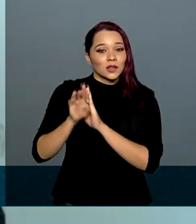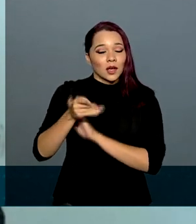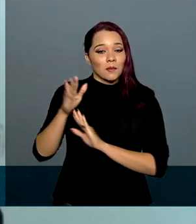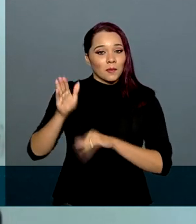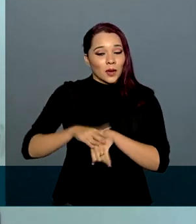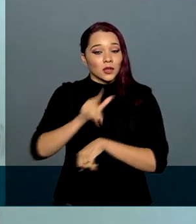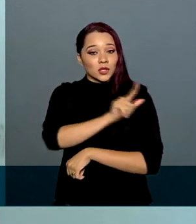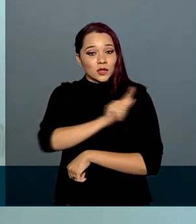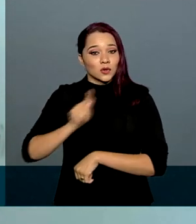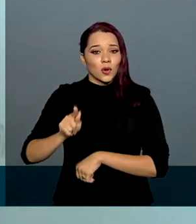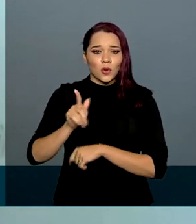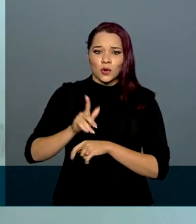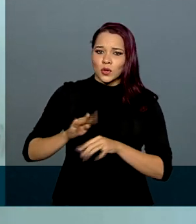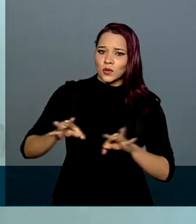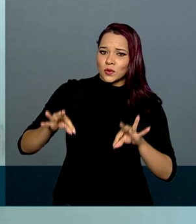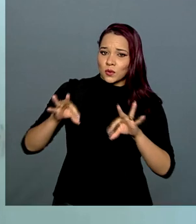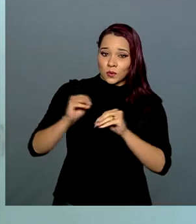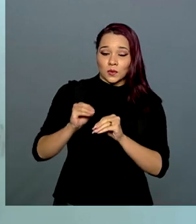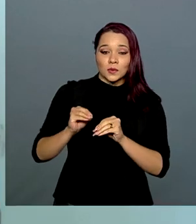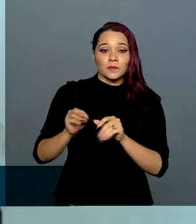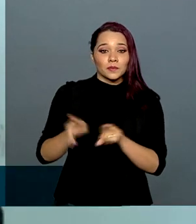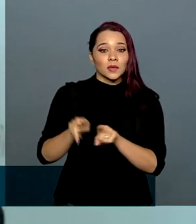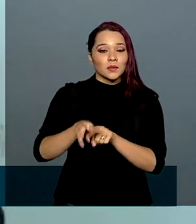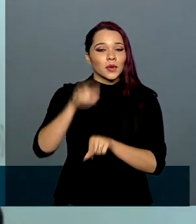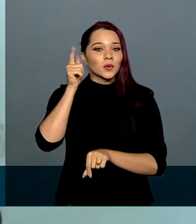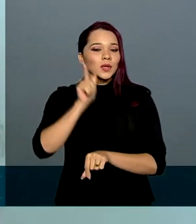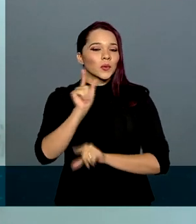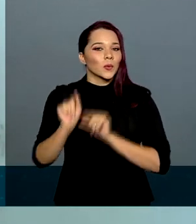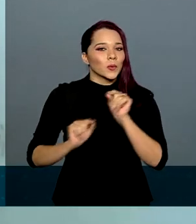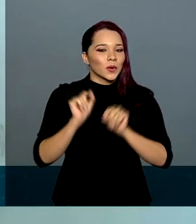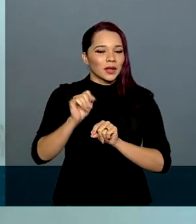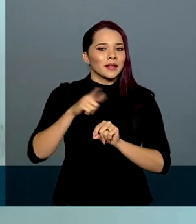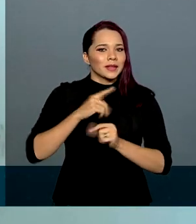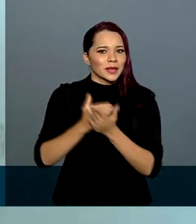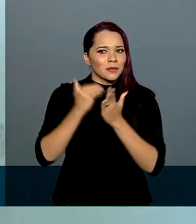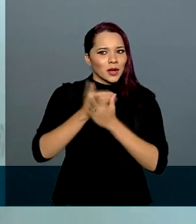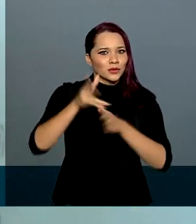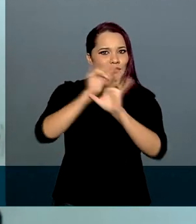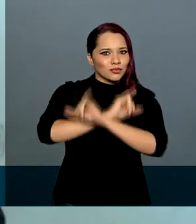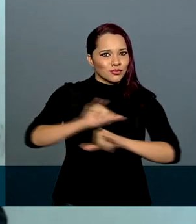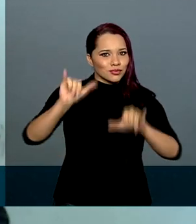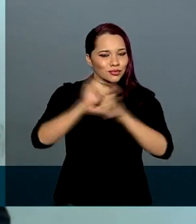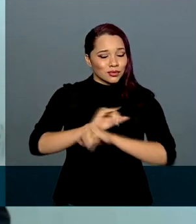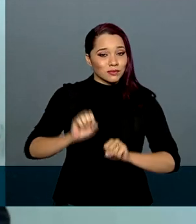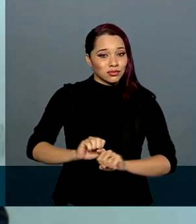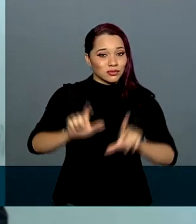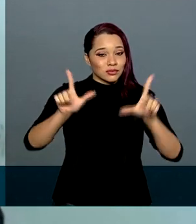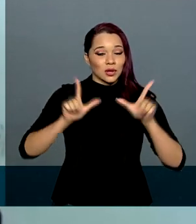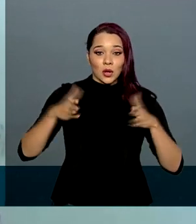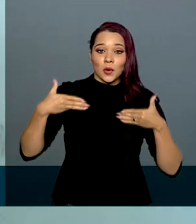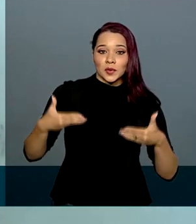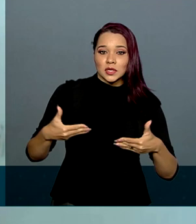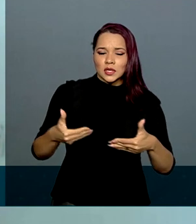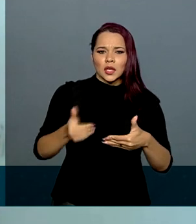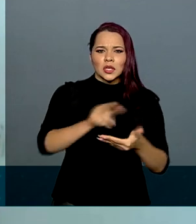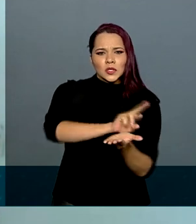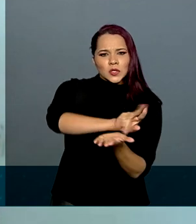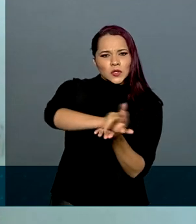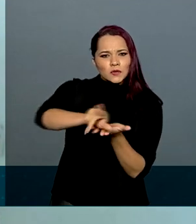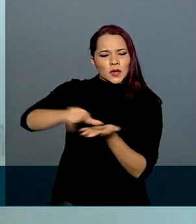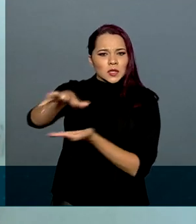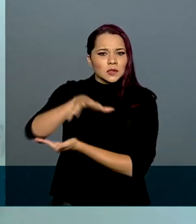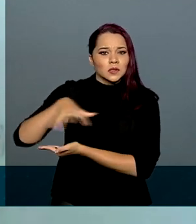gestores em todos os níveis. Você consegue dar publicidade às informações do Ministério, dar suas diversas